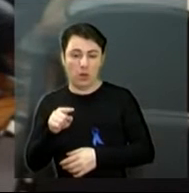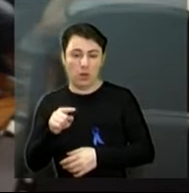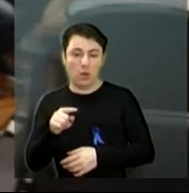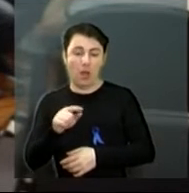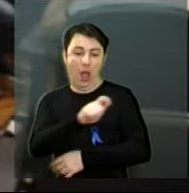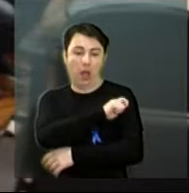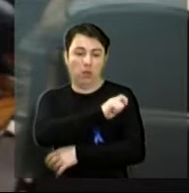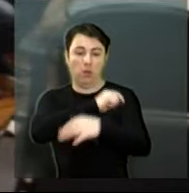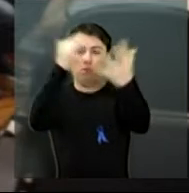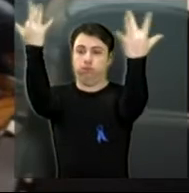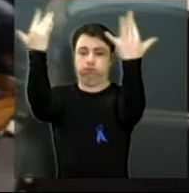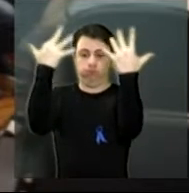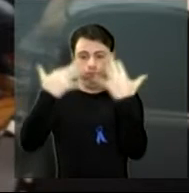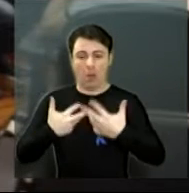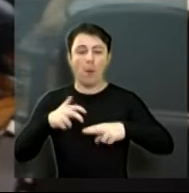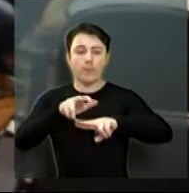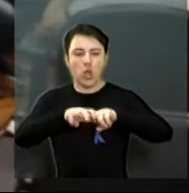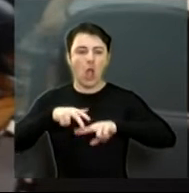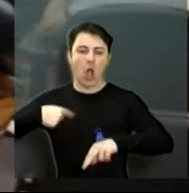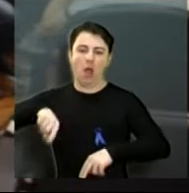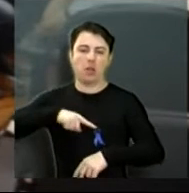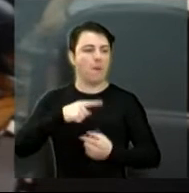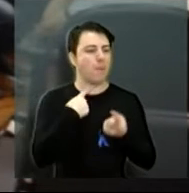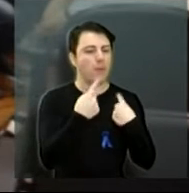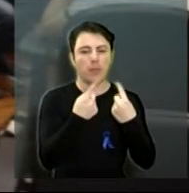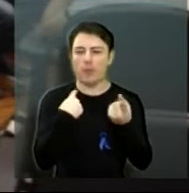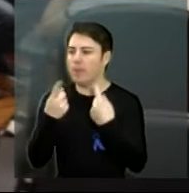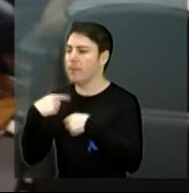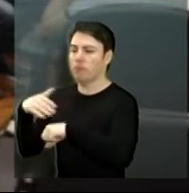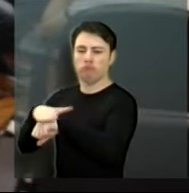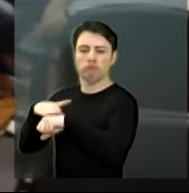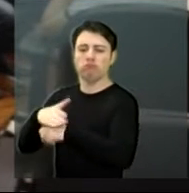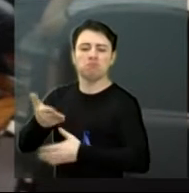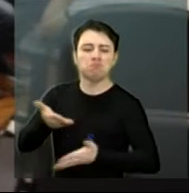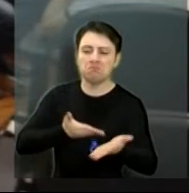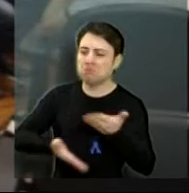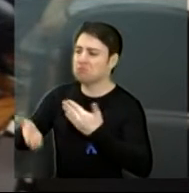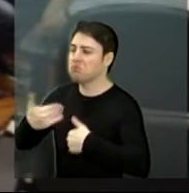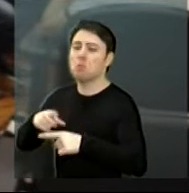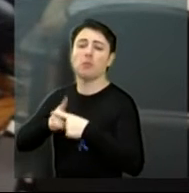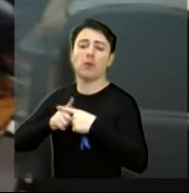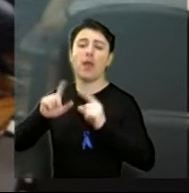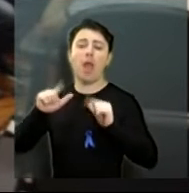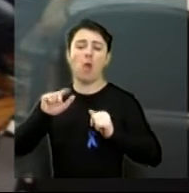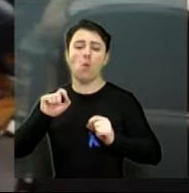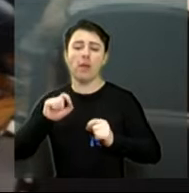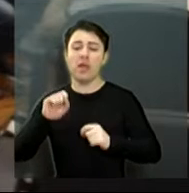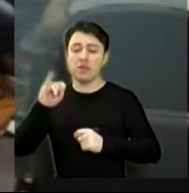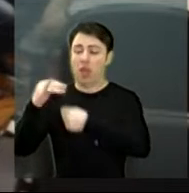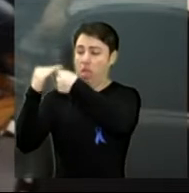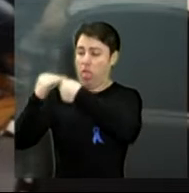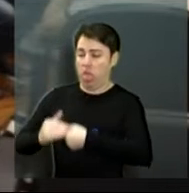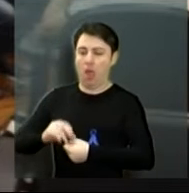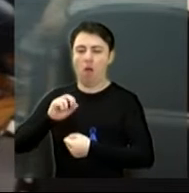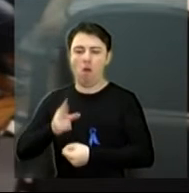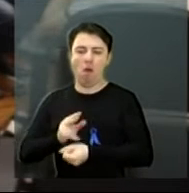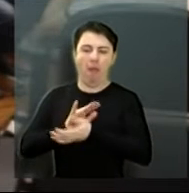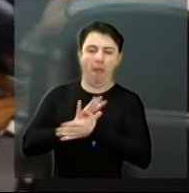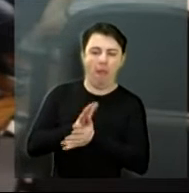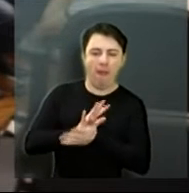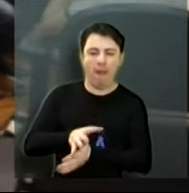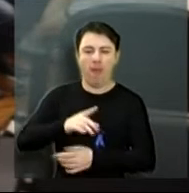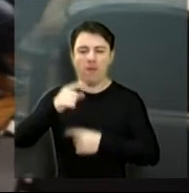estudantes, e nós estávamos, então, dialogando com os gestores municipais para buscar, então, inibir situações de abuso, de